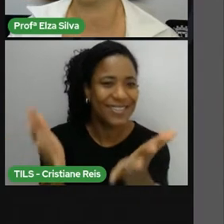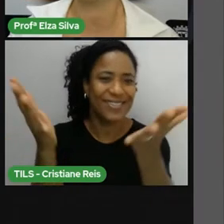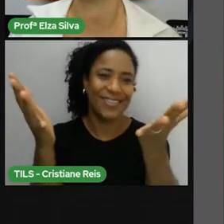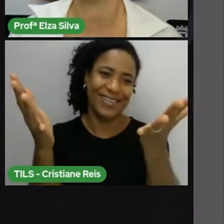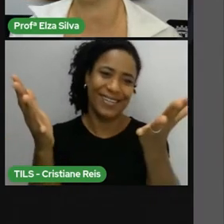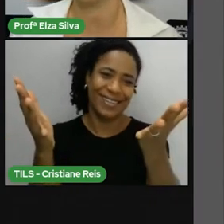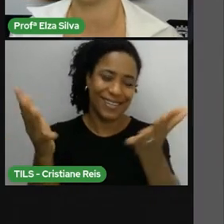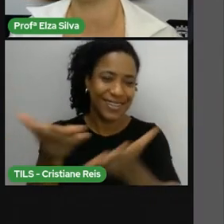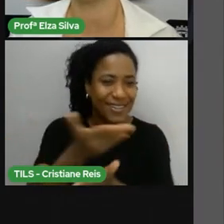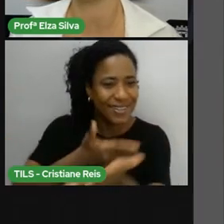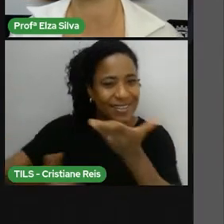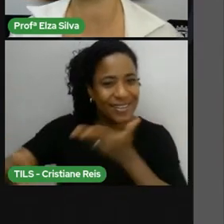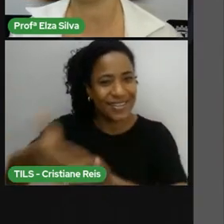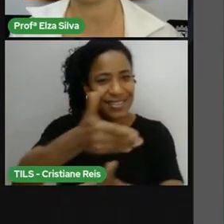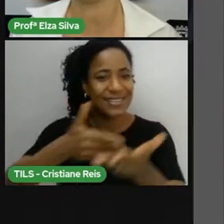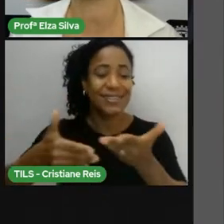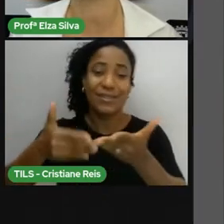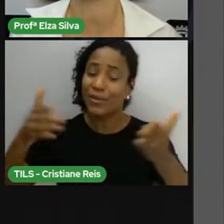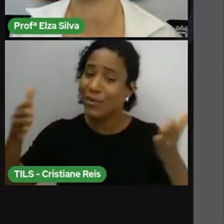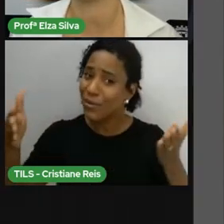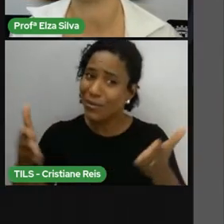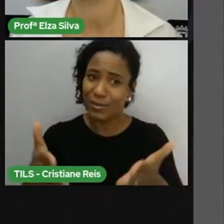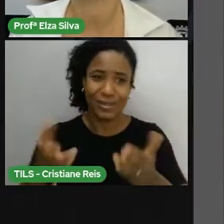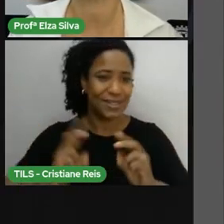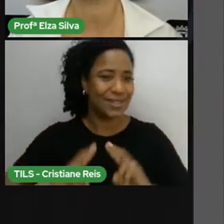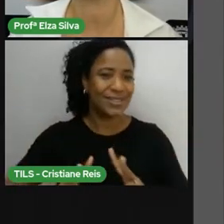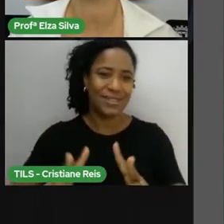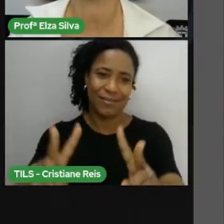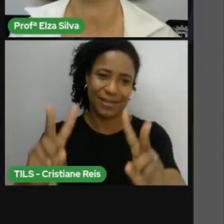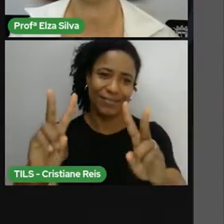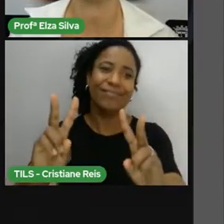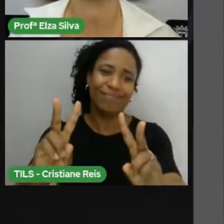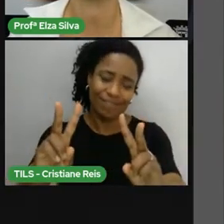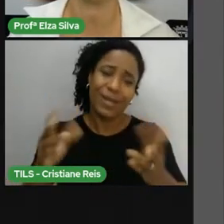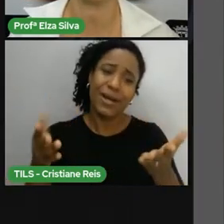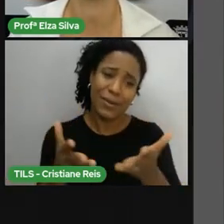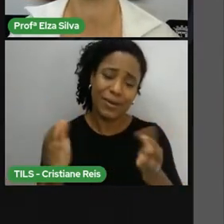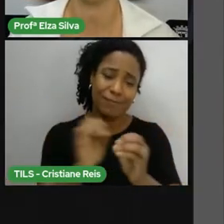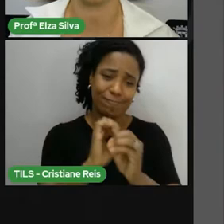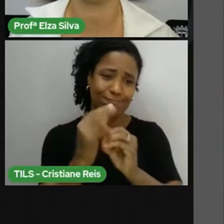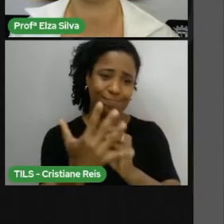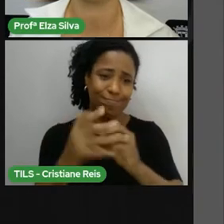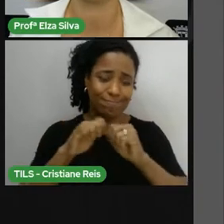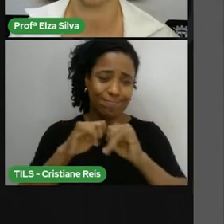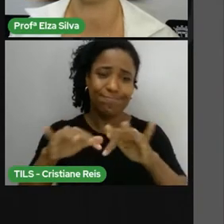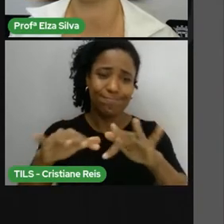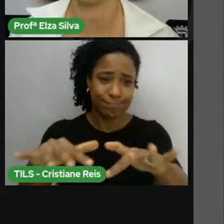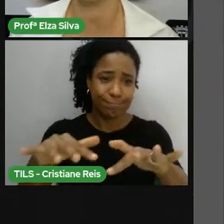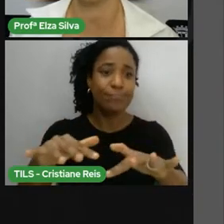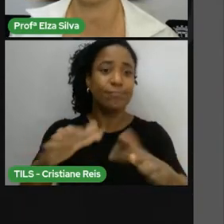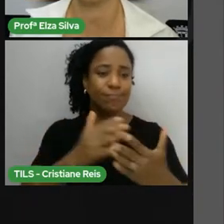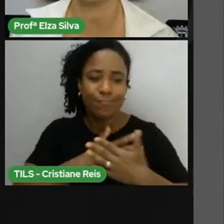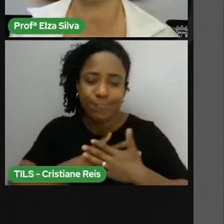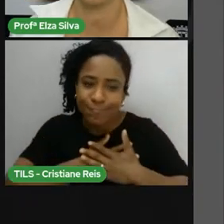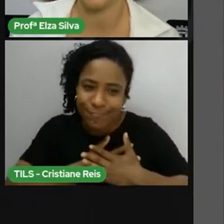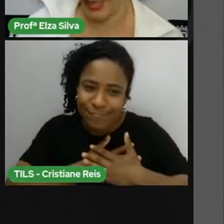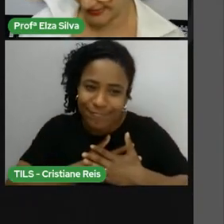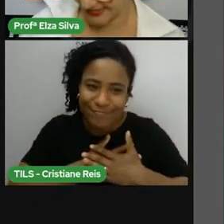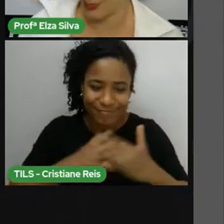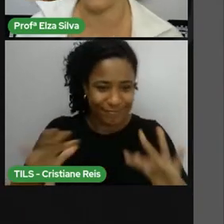Hoje e sempre, mas principalmente hoje, devido ao contexto que nós estamos vivendo. Ok, students?